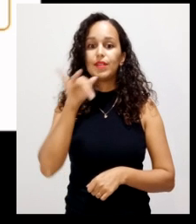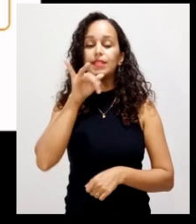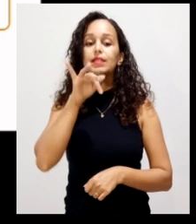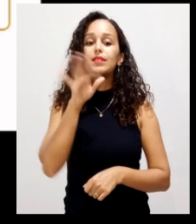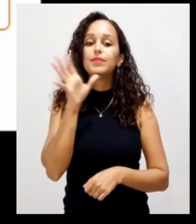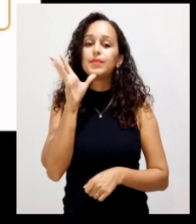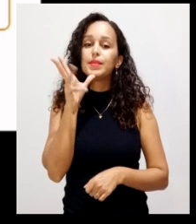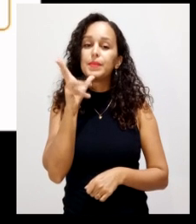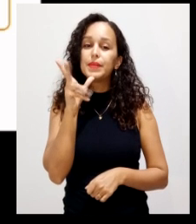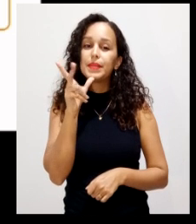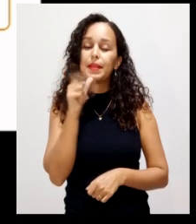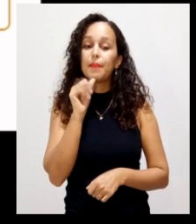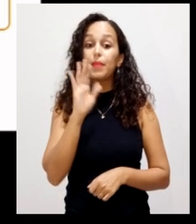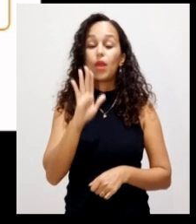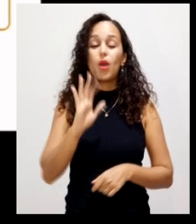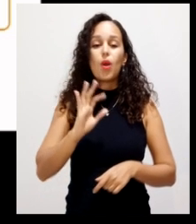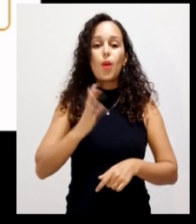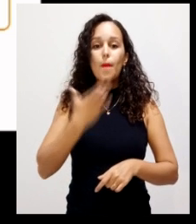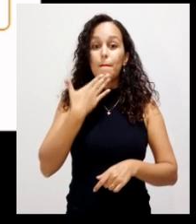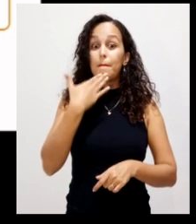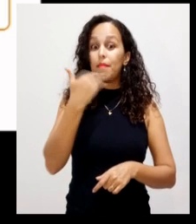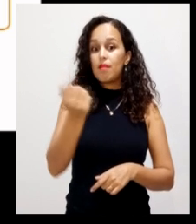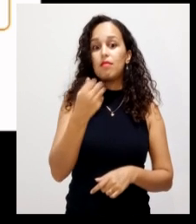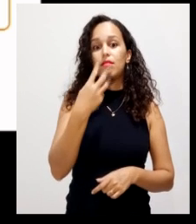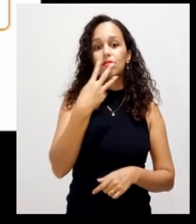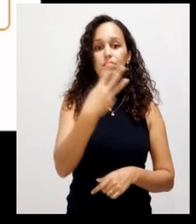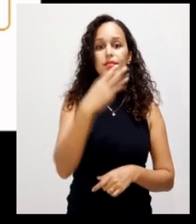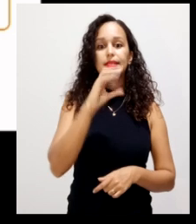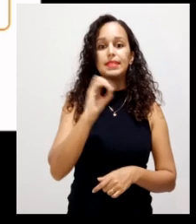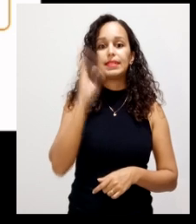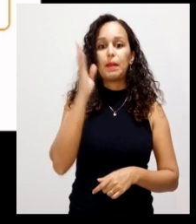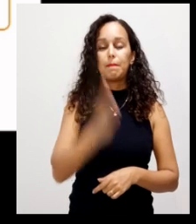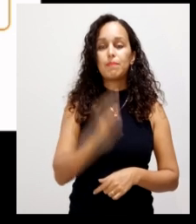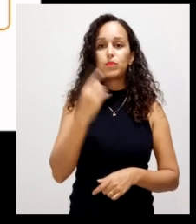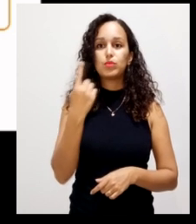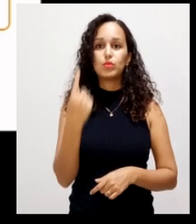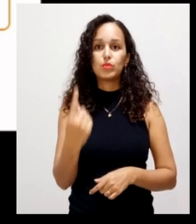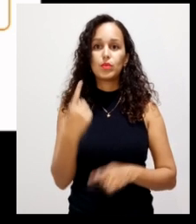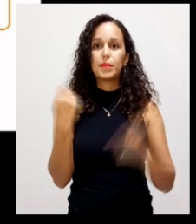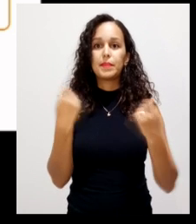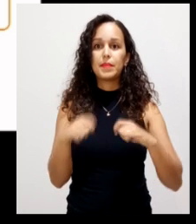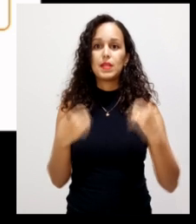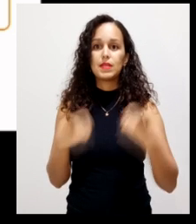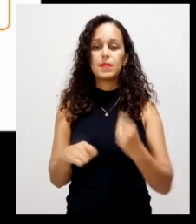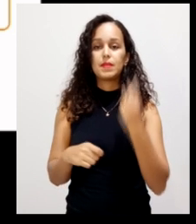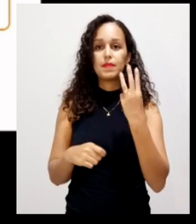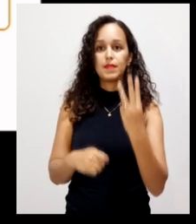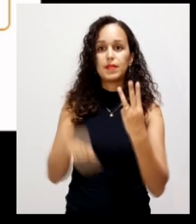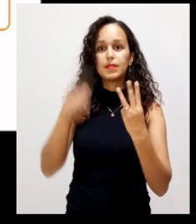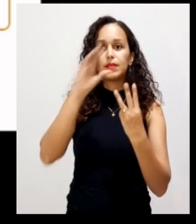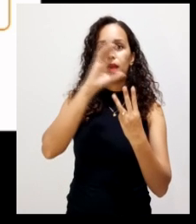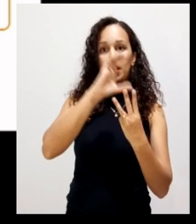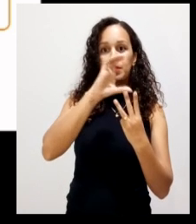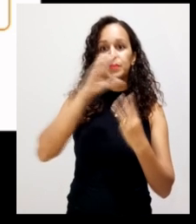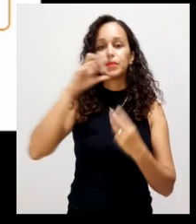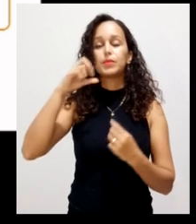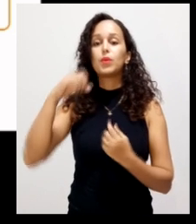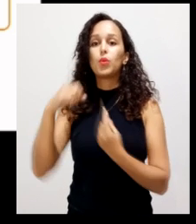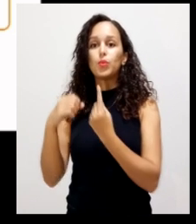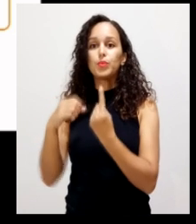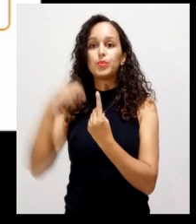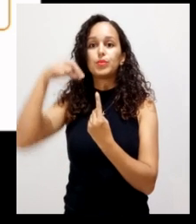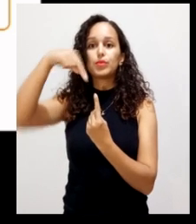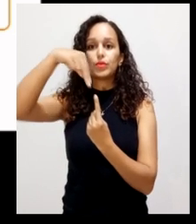por um, que já falei, que vai ser necessário essas três partes de carbono para uma parte de nitrogênio para que ocorra